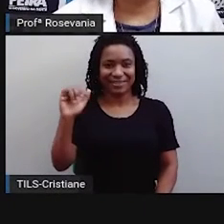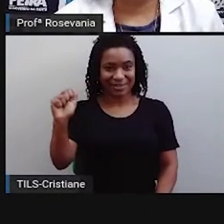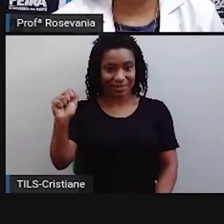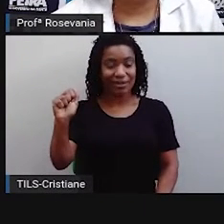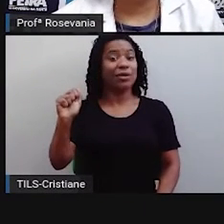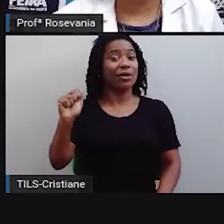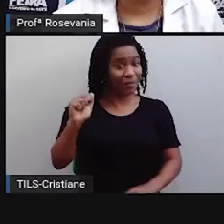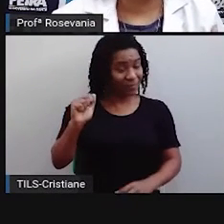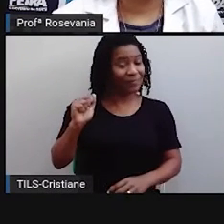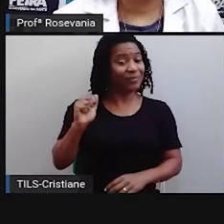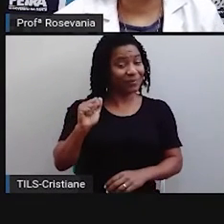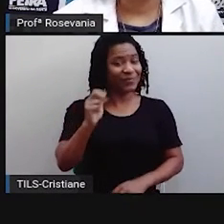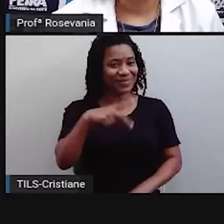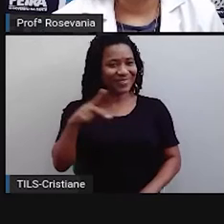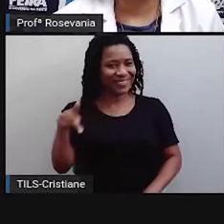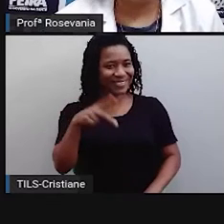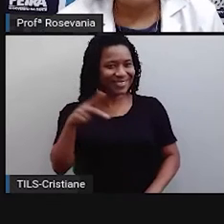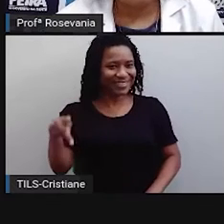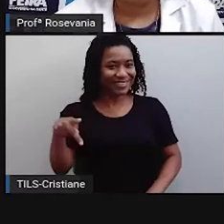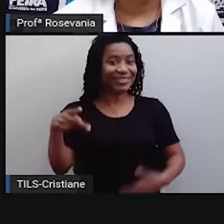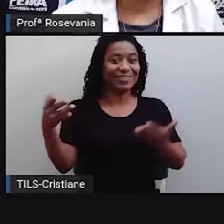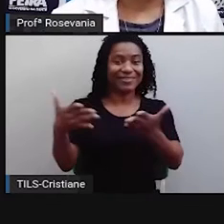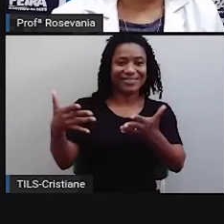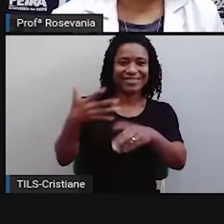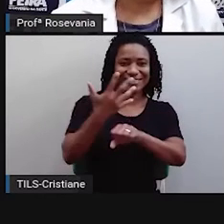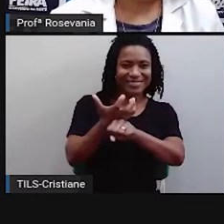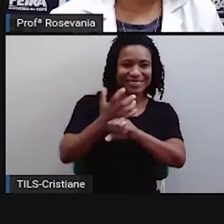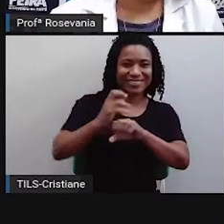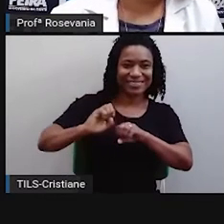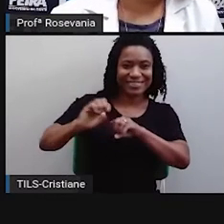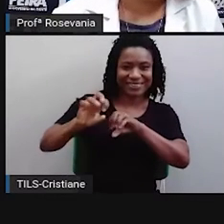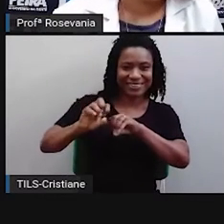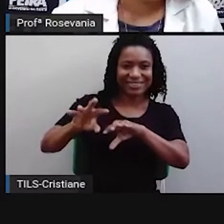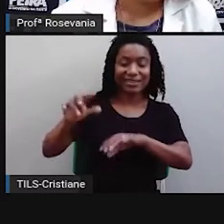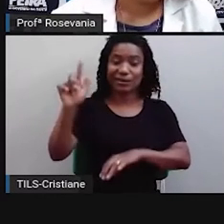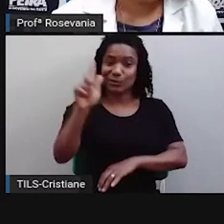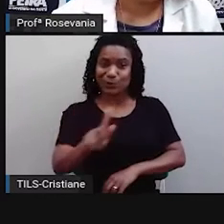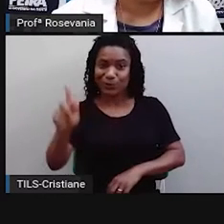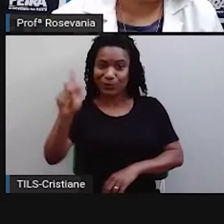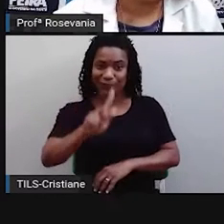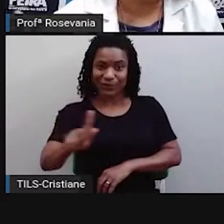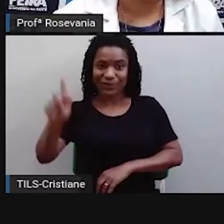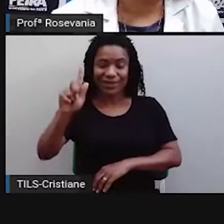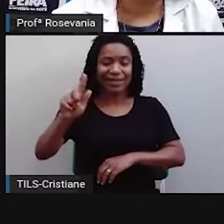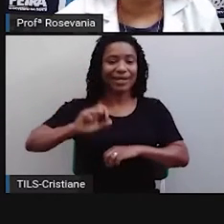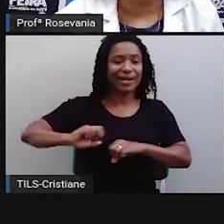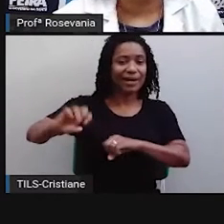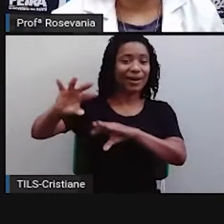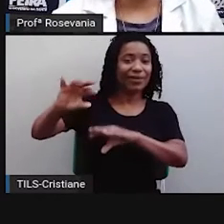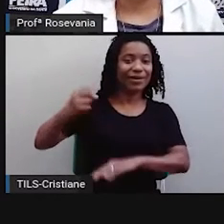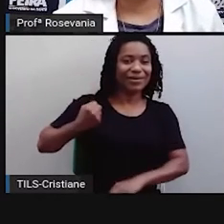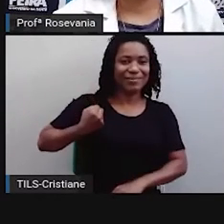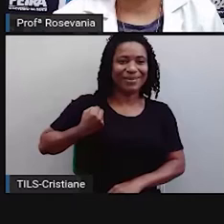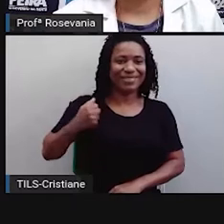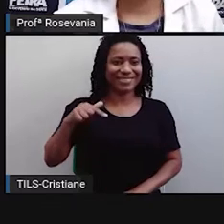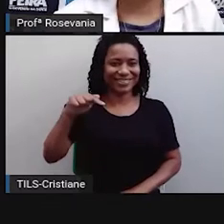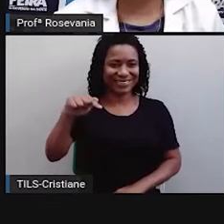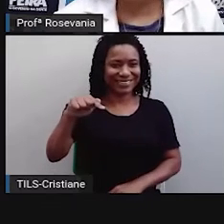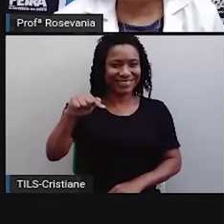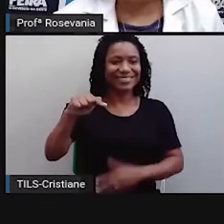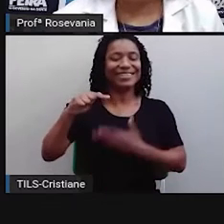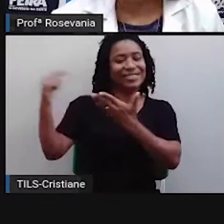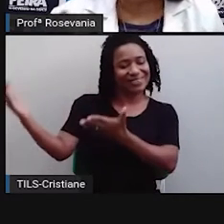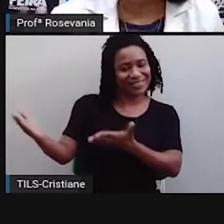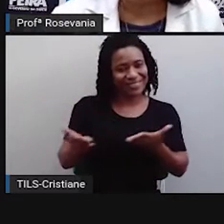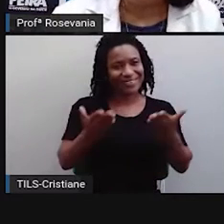aula de Geografia, que é a nossa aula 7. E eu convido vocês para esse passeio por esses assuntos